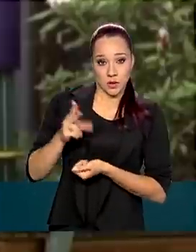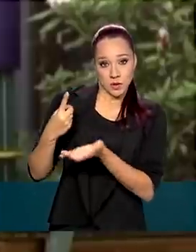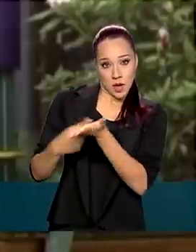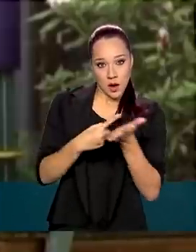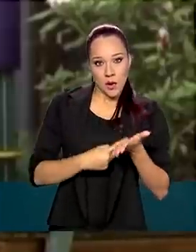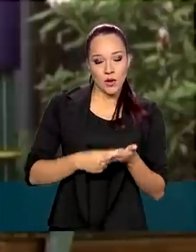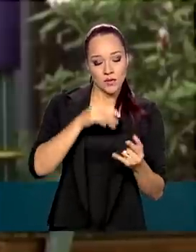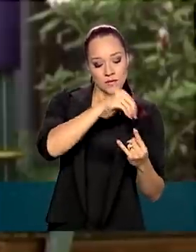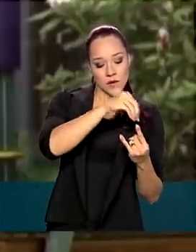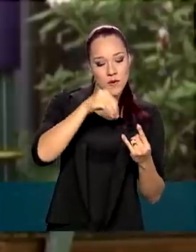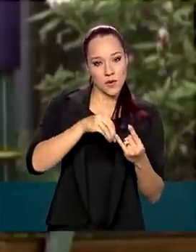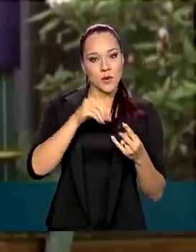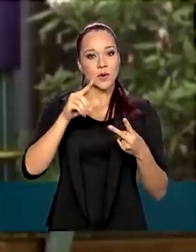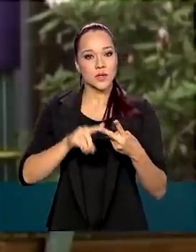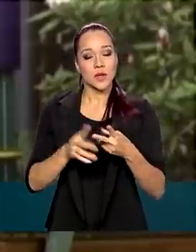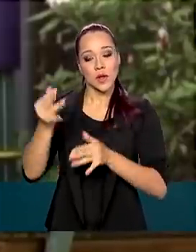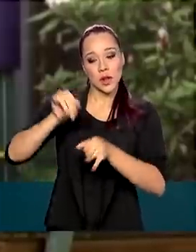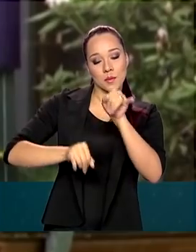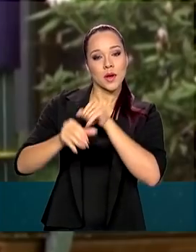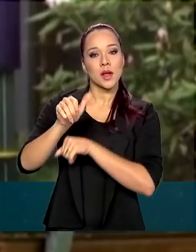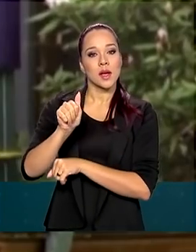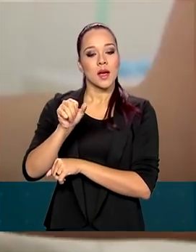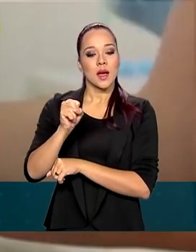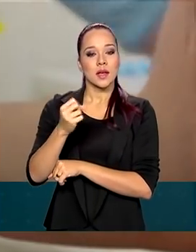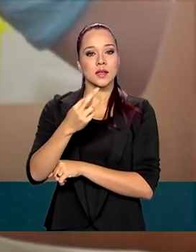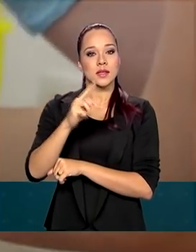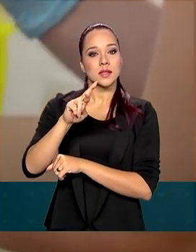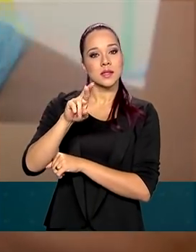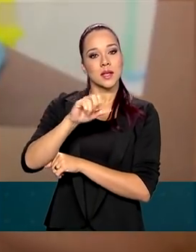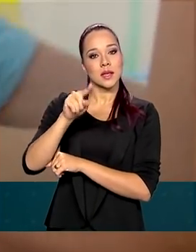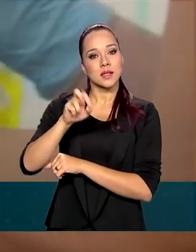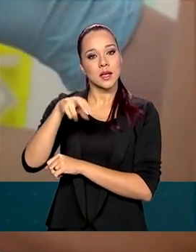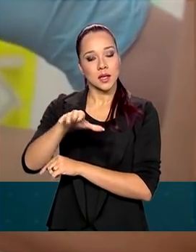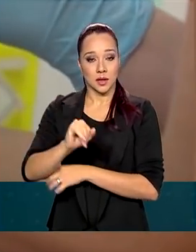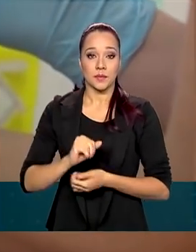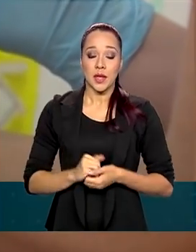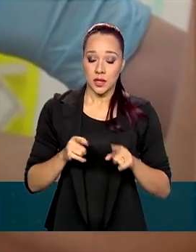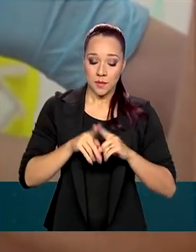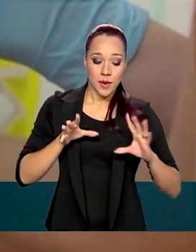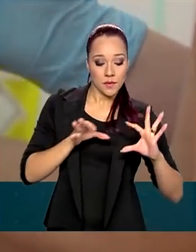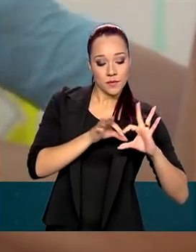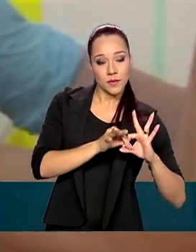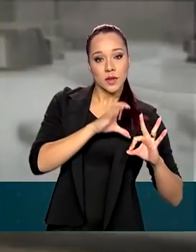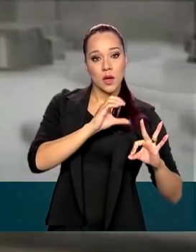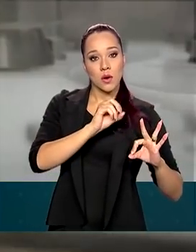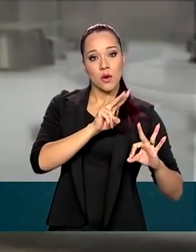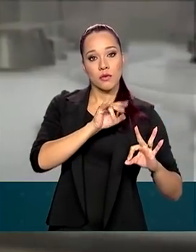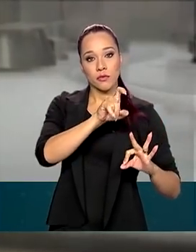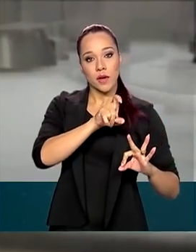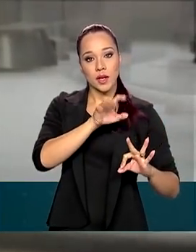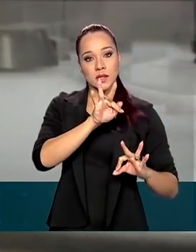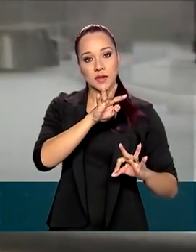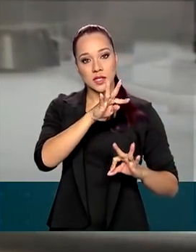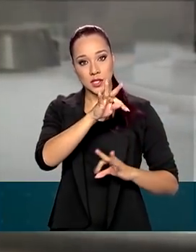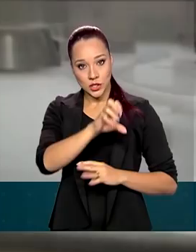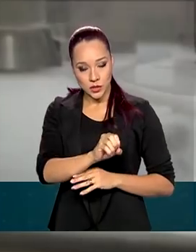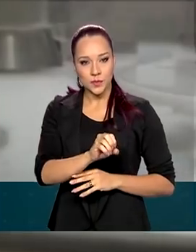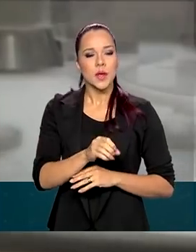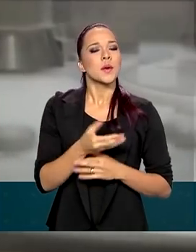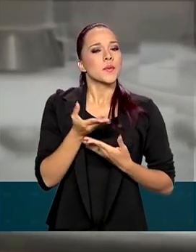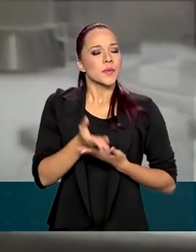entre a Fiocruz e o laboratório AstraZeneca, além da aliança COVAX Facility. Mesmo assim,